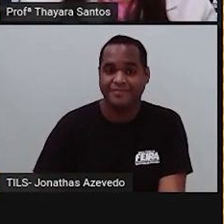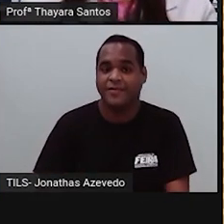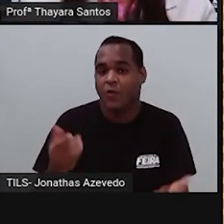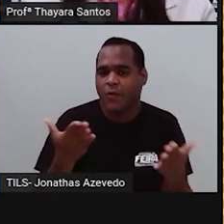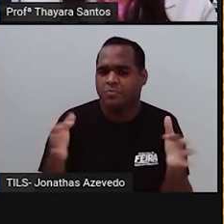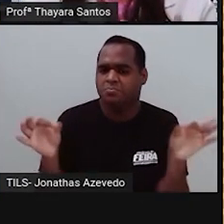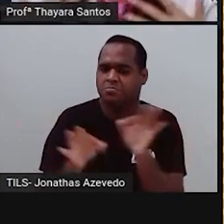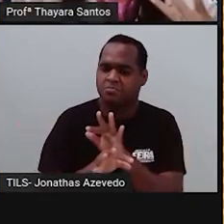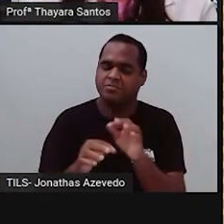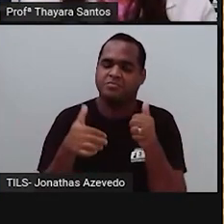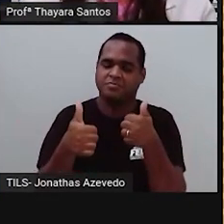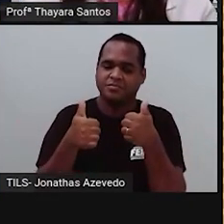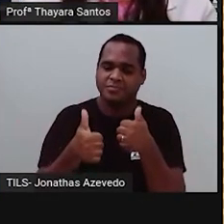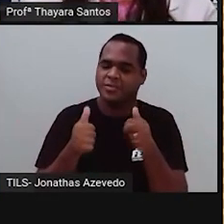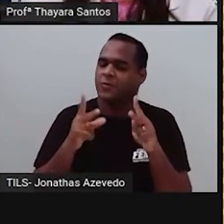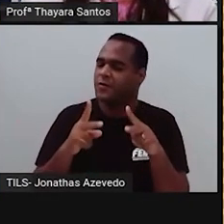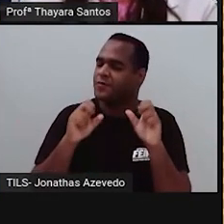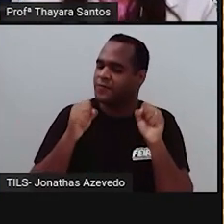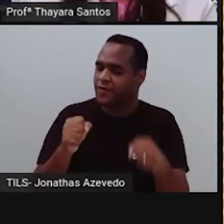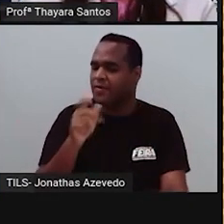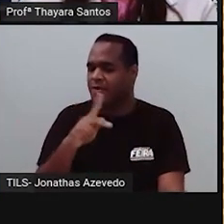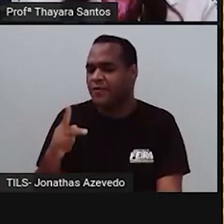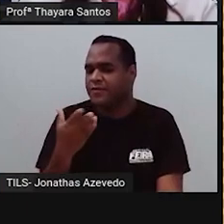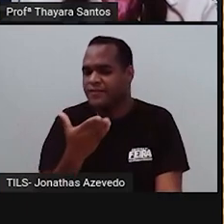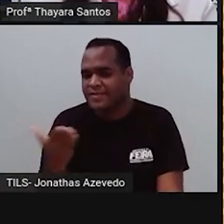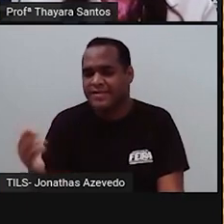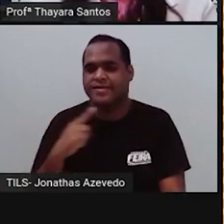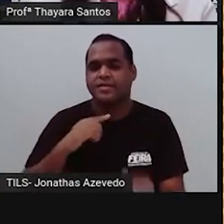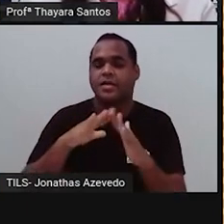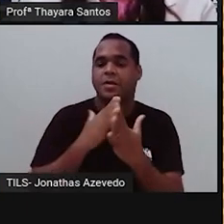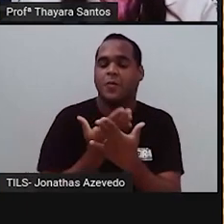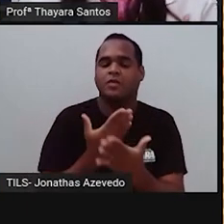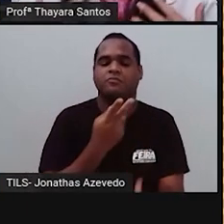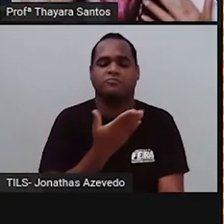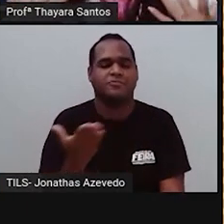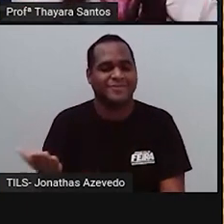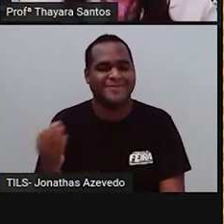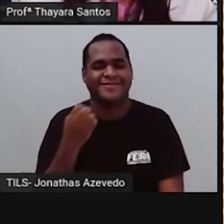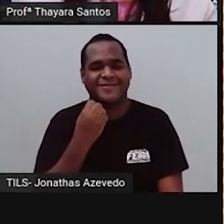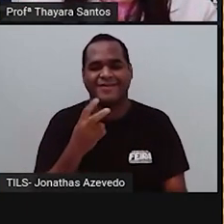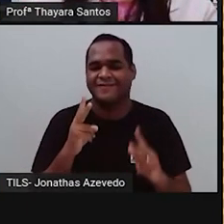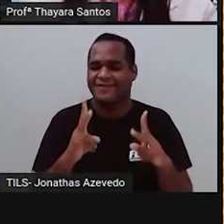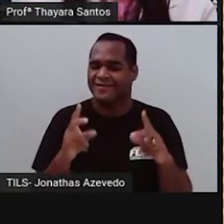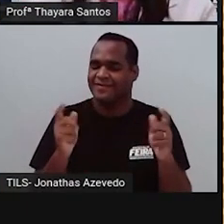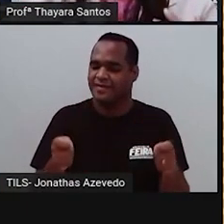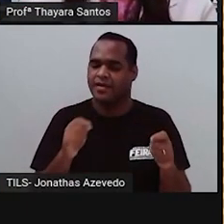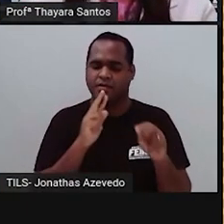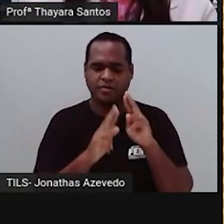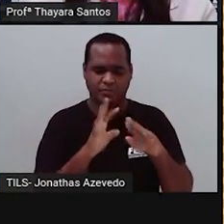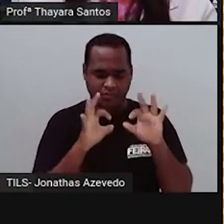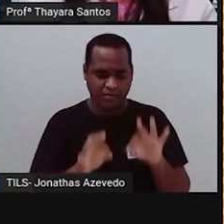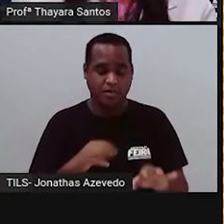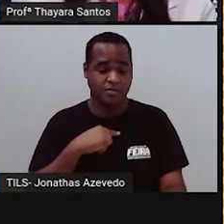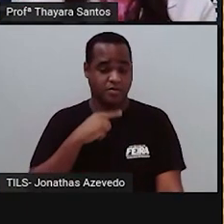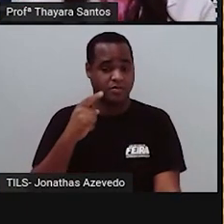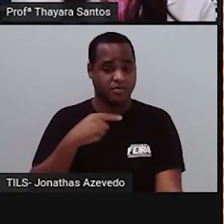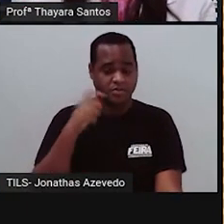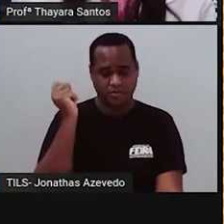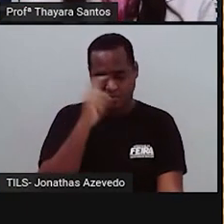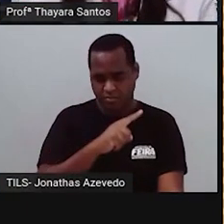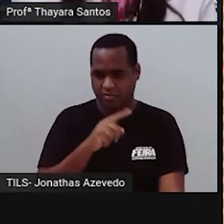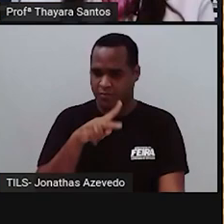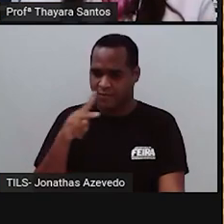vai encerrar por aqui, mas vocês continuam com os professores de vocês na escola de vocês. Então, façam as atividades, tirem as dúvidas com os